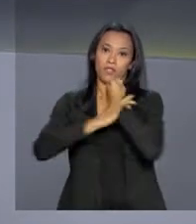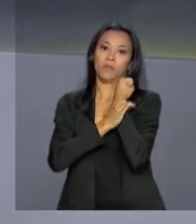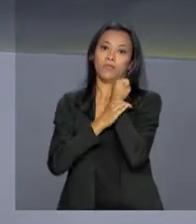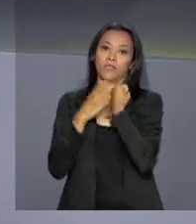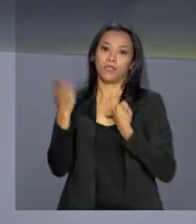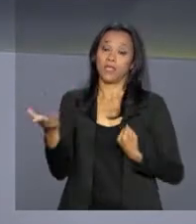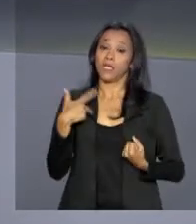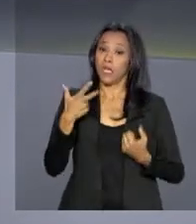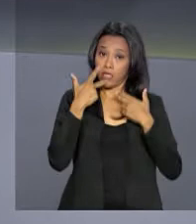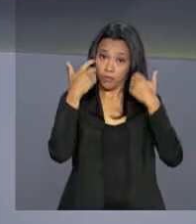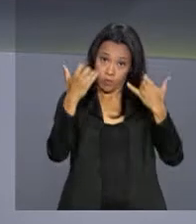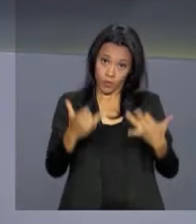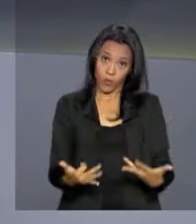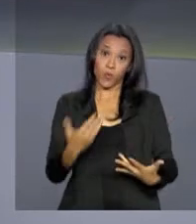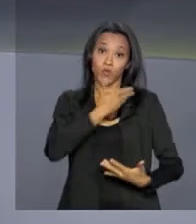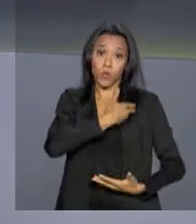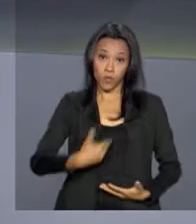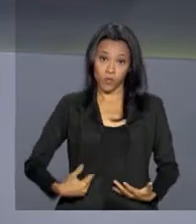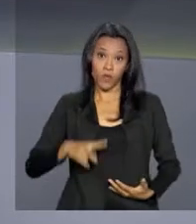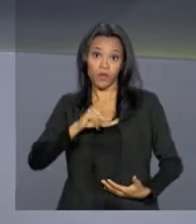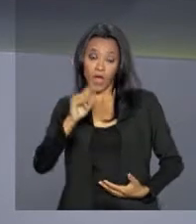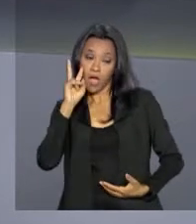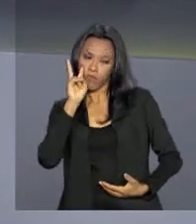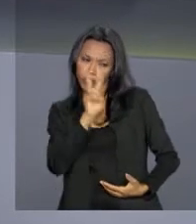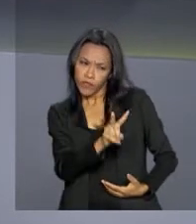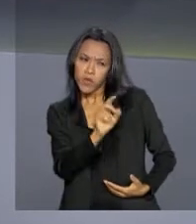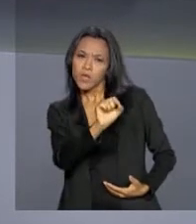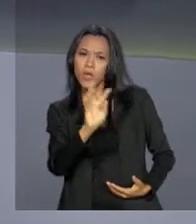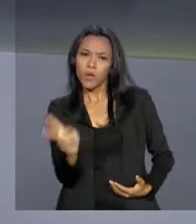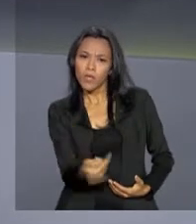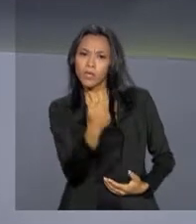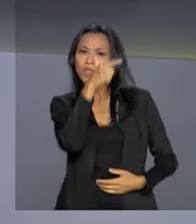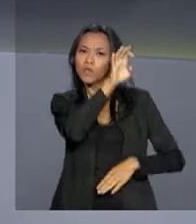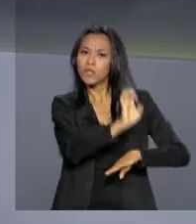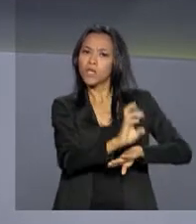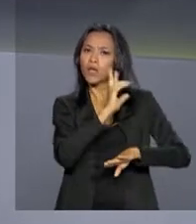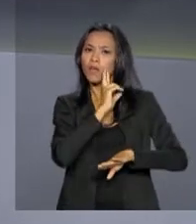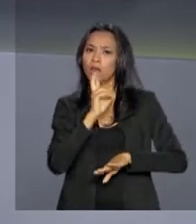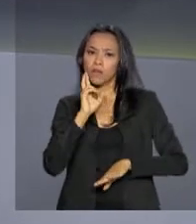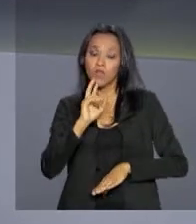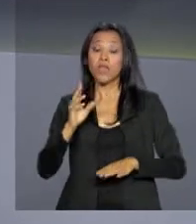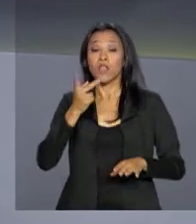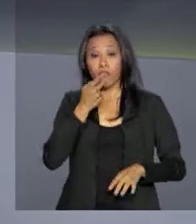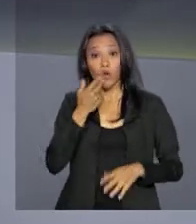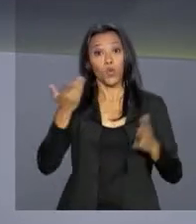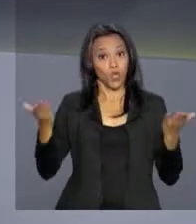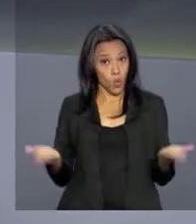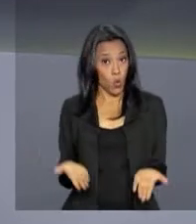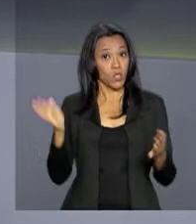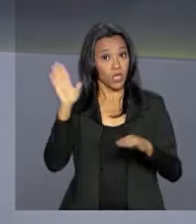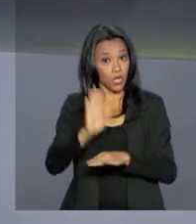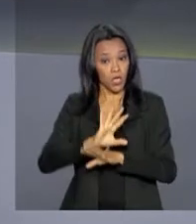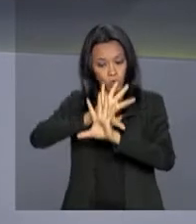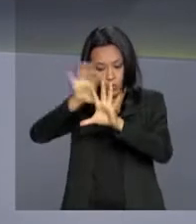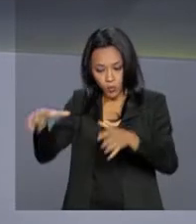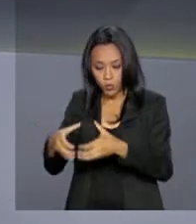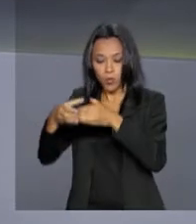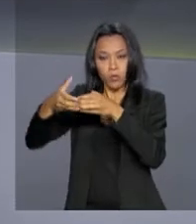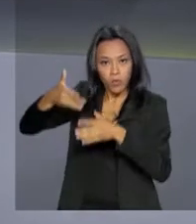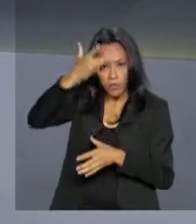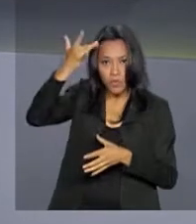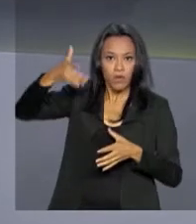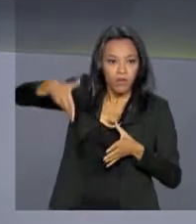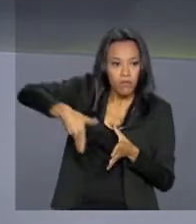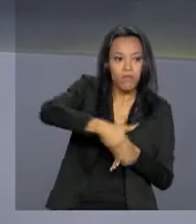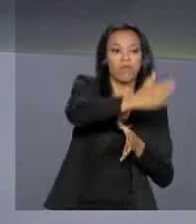Ele disse que o governo vai acompanhar de perto a situação em Roraima. Ele confirmou que hoje à tarde uma comitiva vai